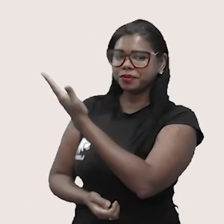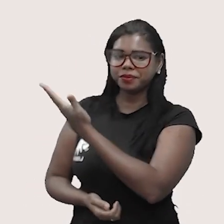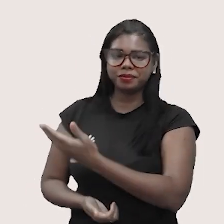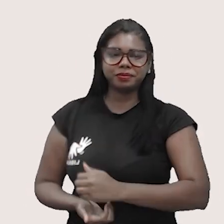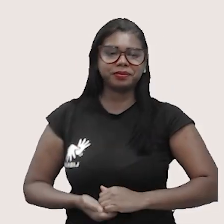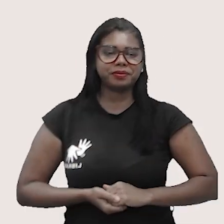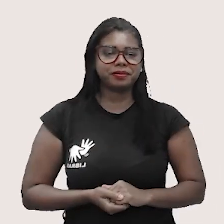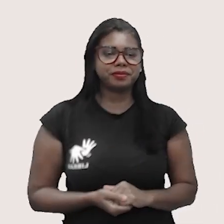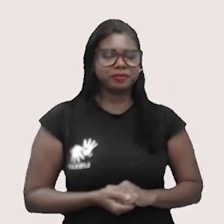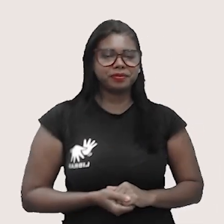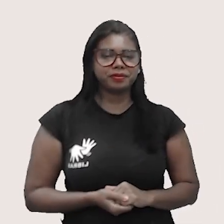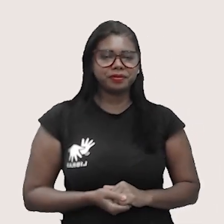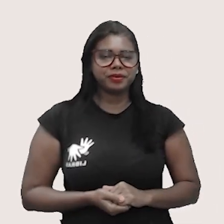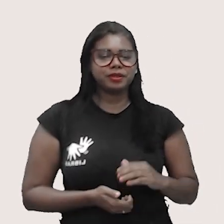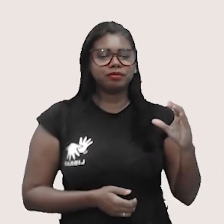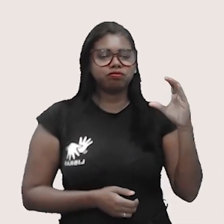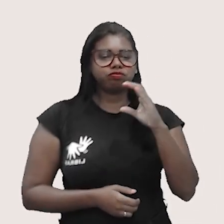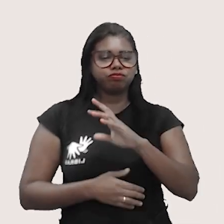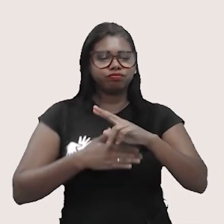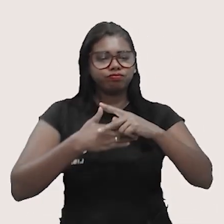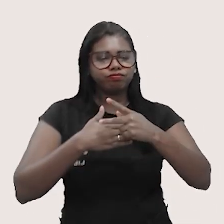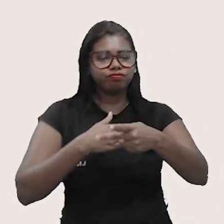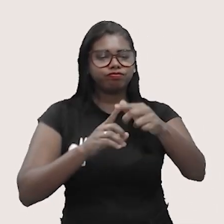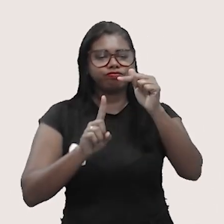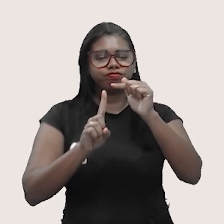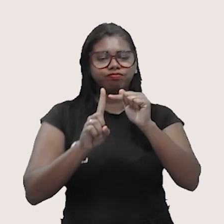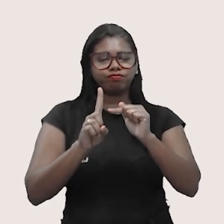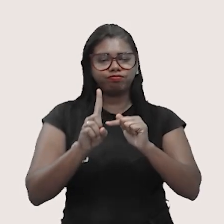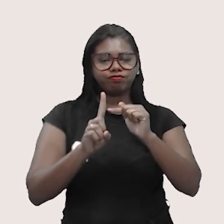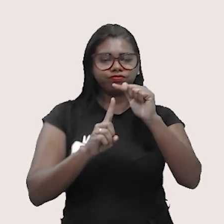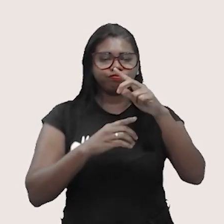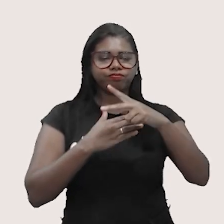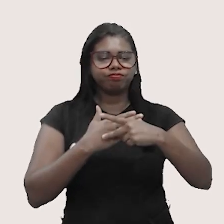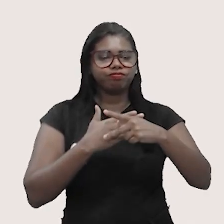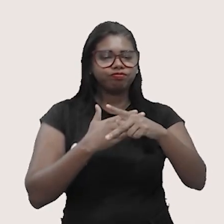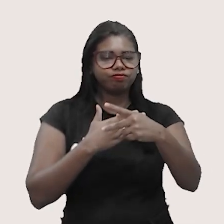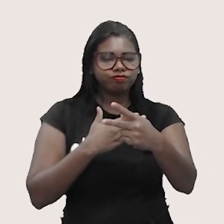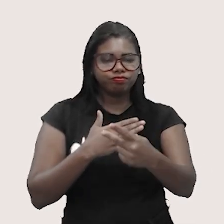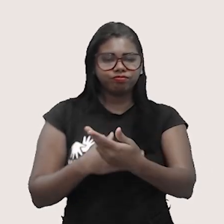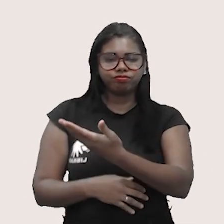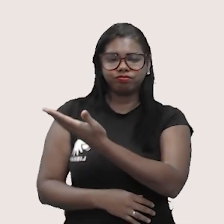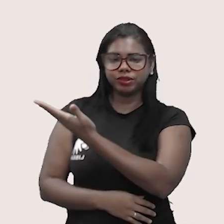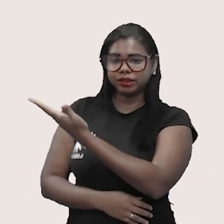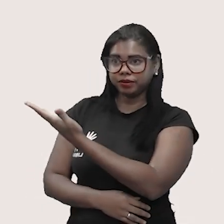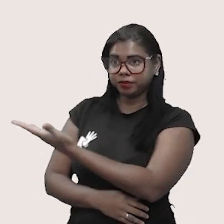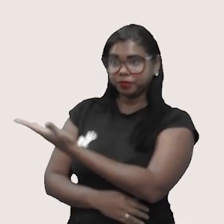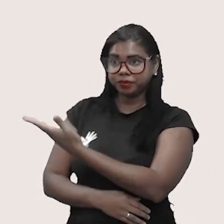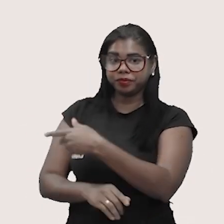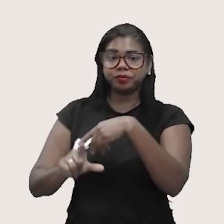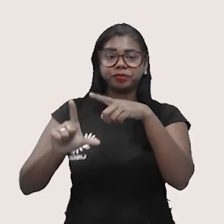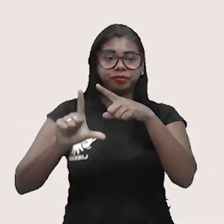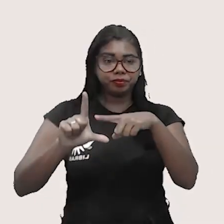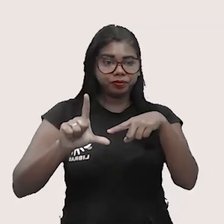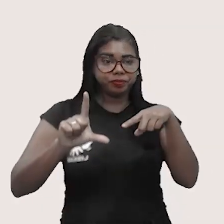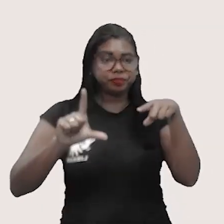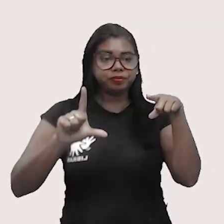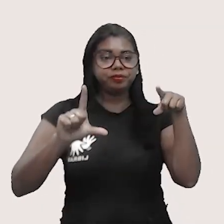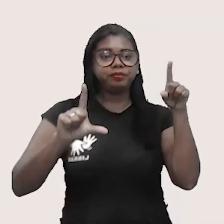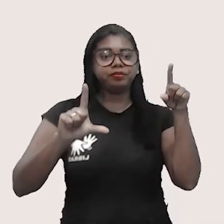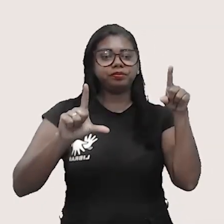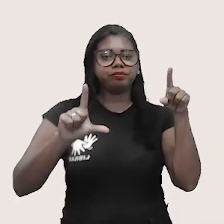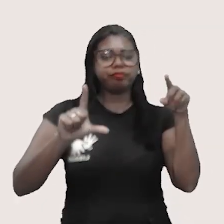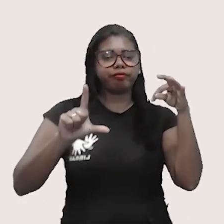temperatura constante. E essa temperatura constante, ó, você tem o gráfico onde todo o calor